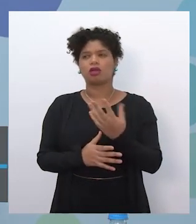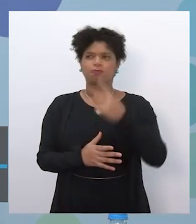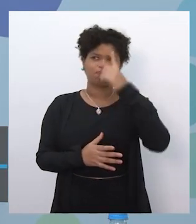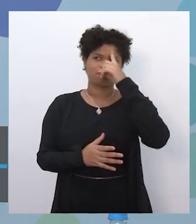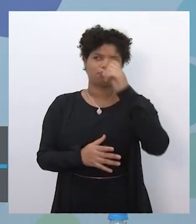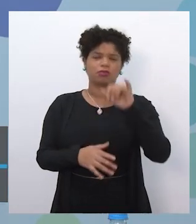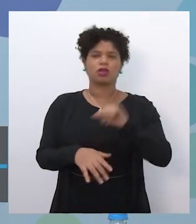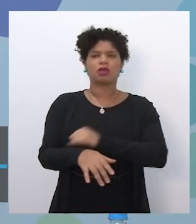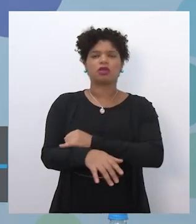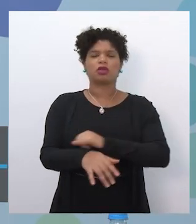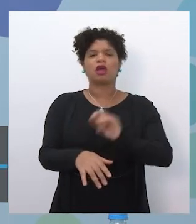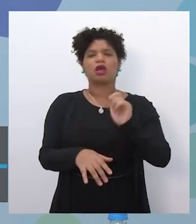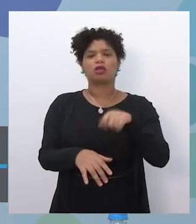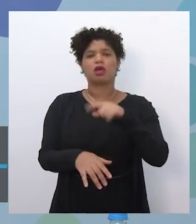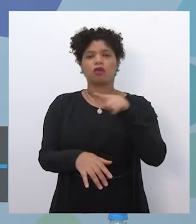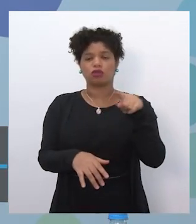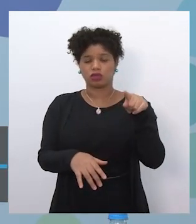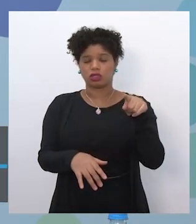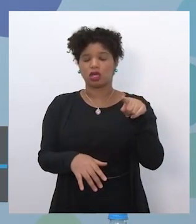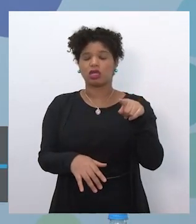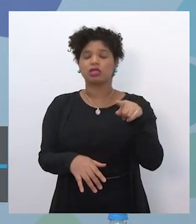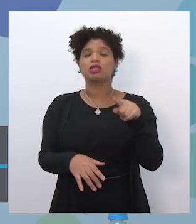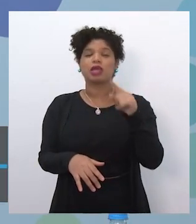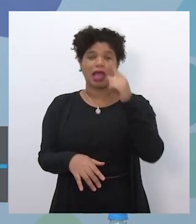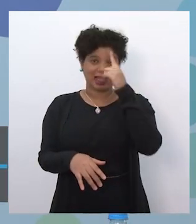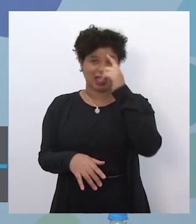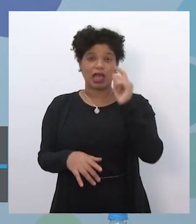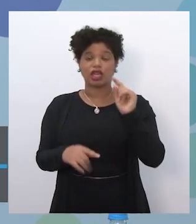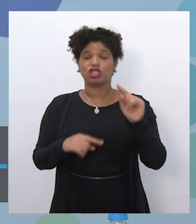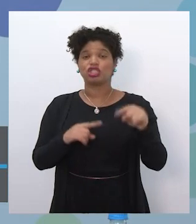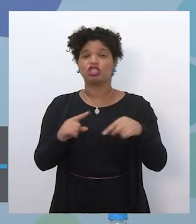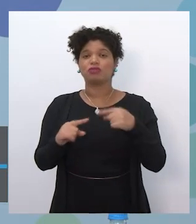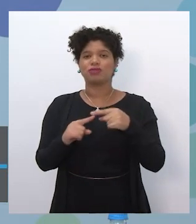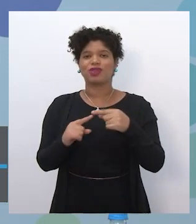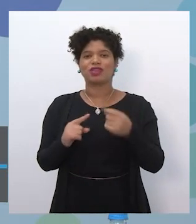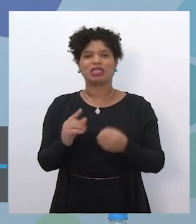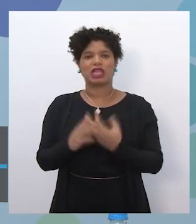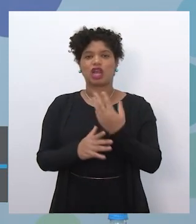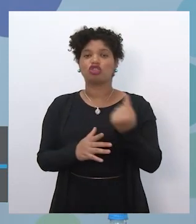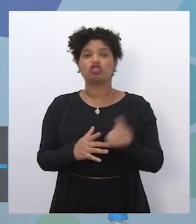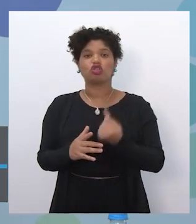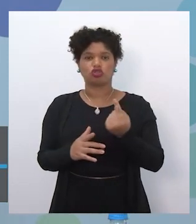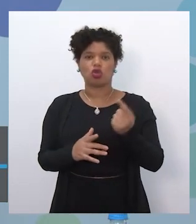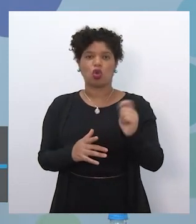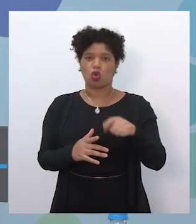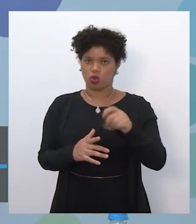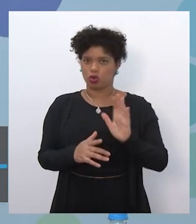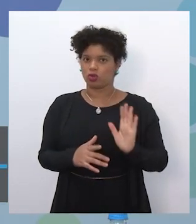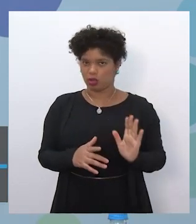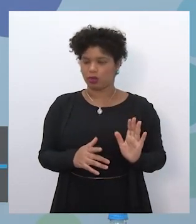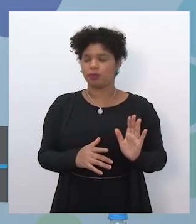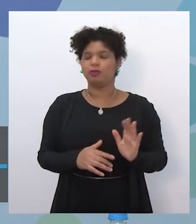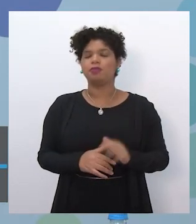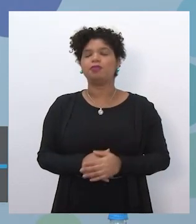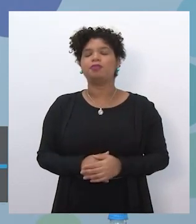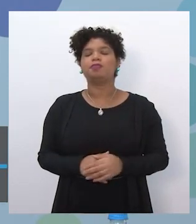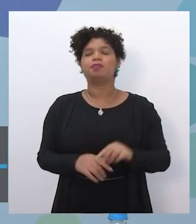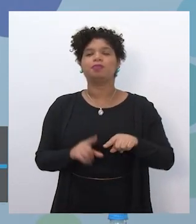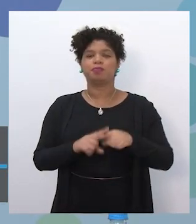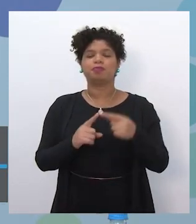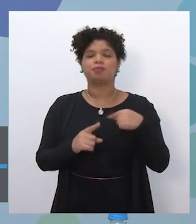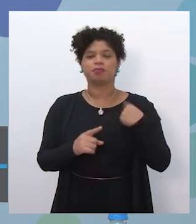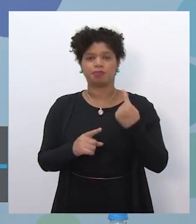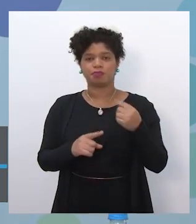desenvolver as próprias missões. Mas é super importante deixar claro que a gente vai disponibilizar recomendações fortes de